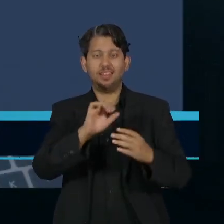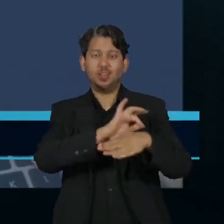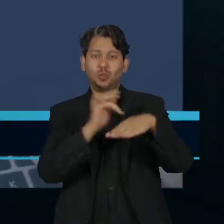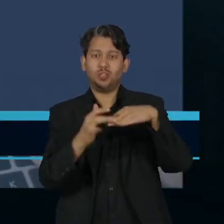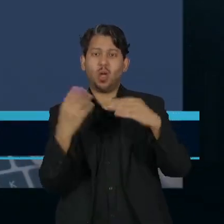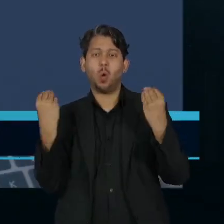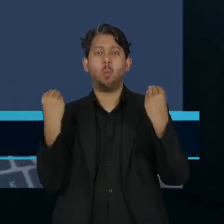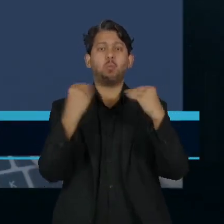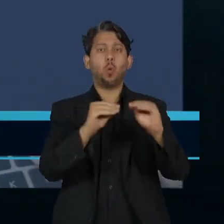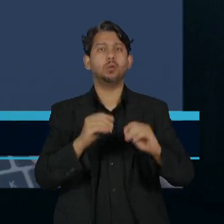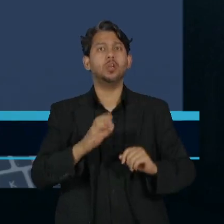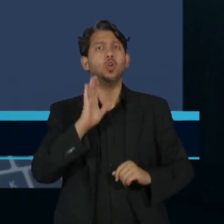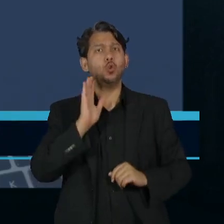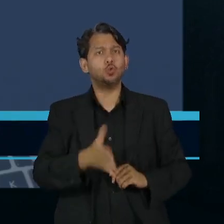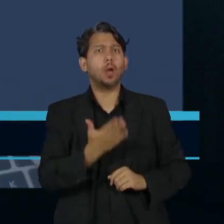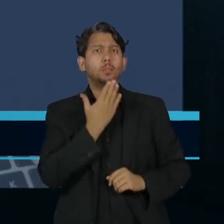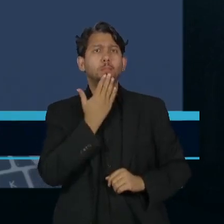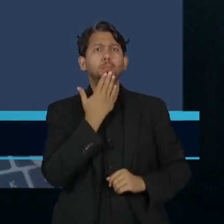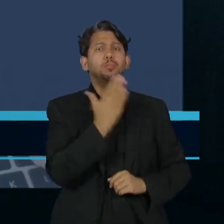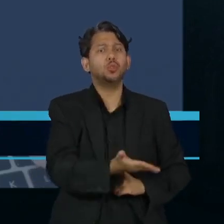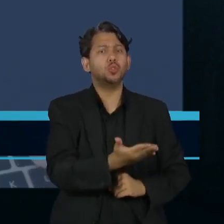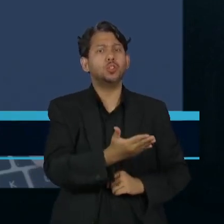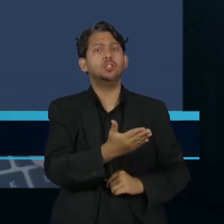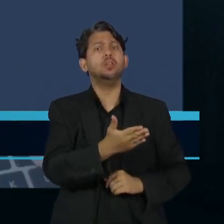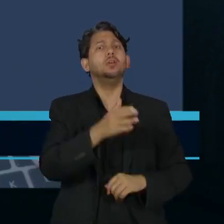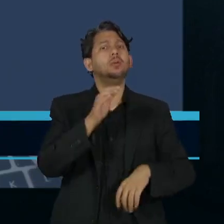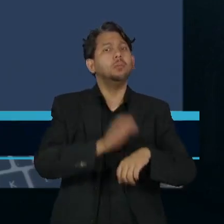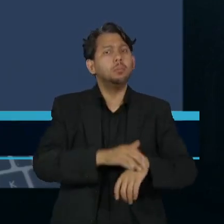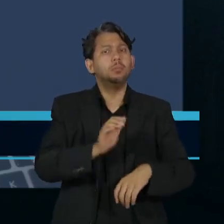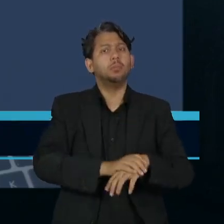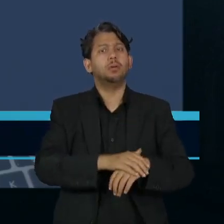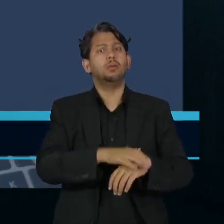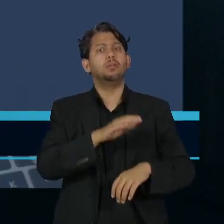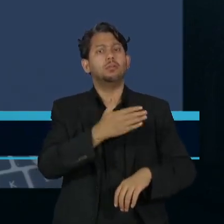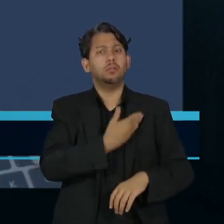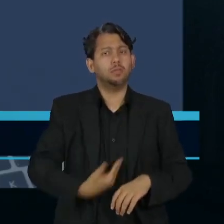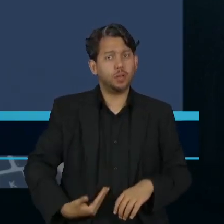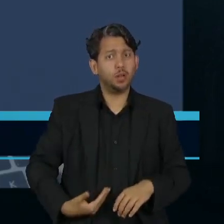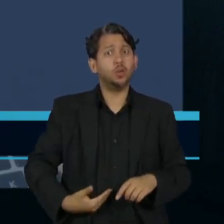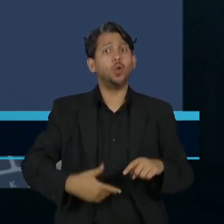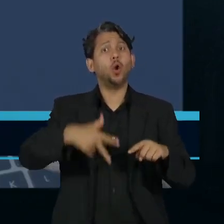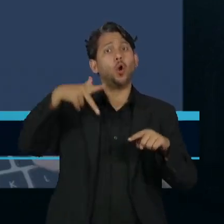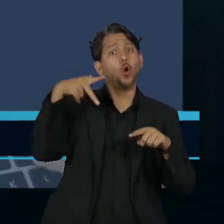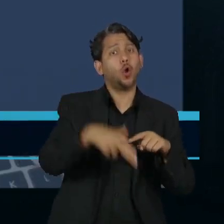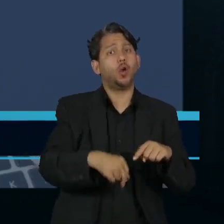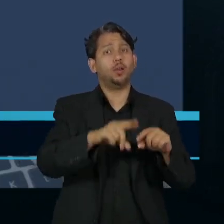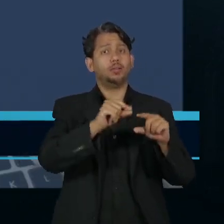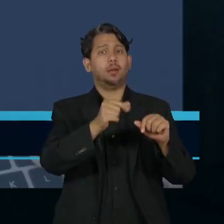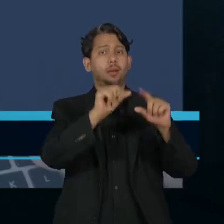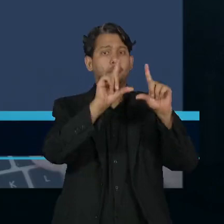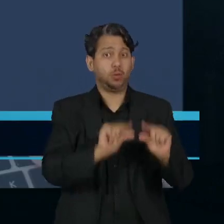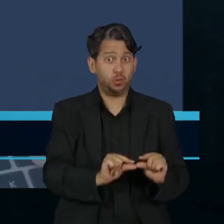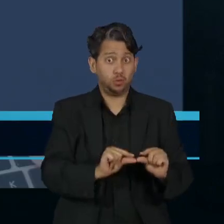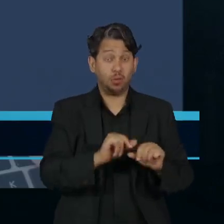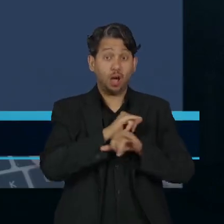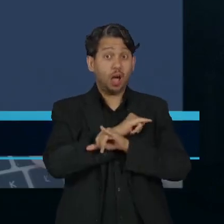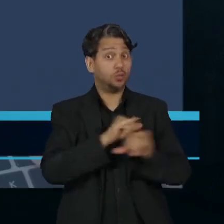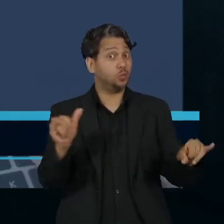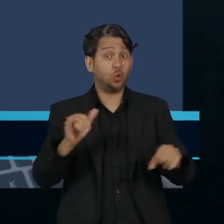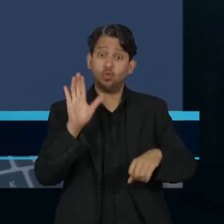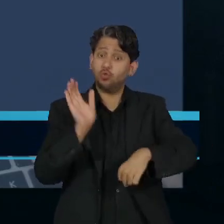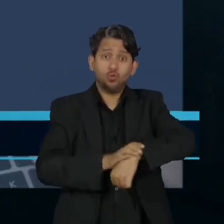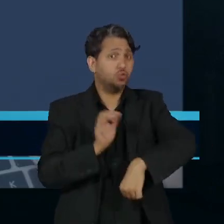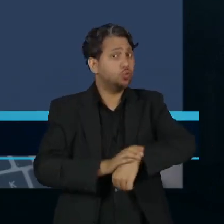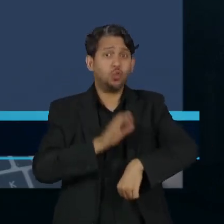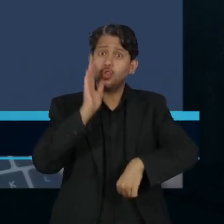que formalizou um pedido à Casa Civil para que a União determine um corte no preço dos combustíveis. E disse que já está na hora